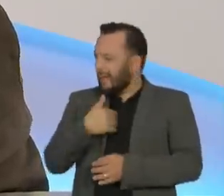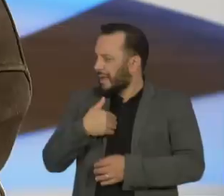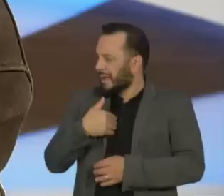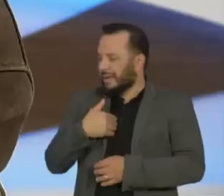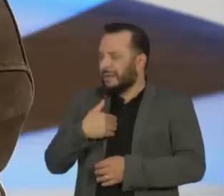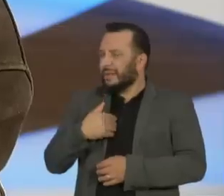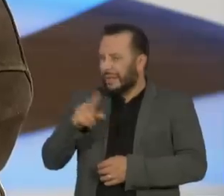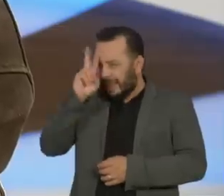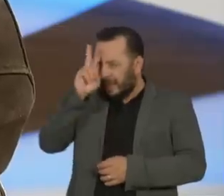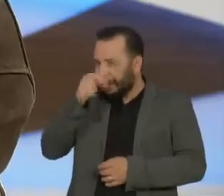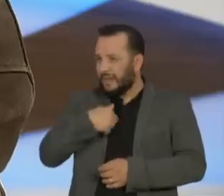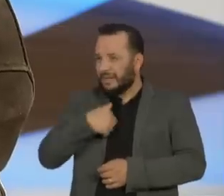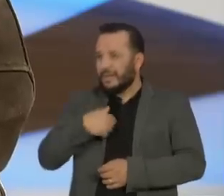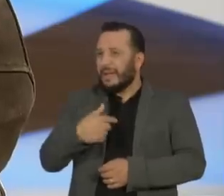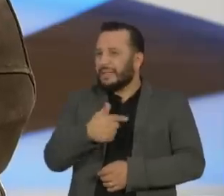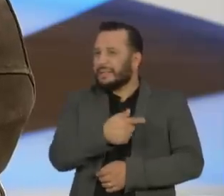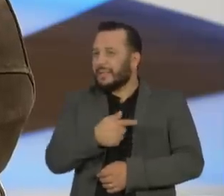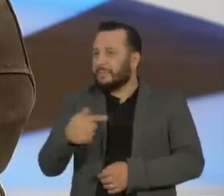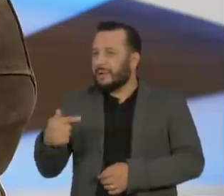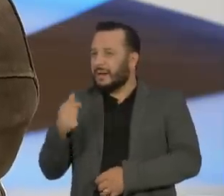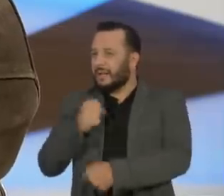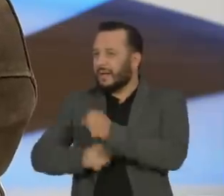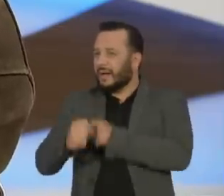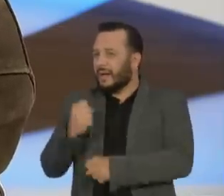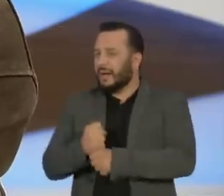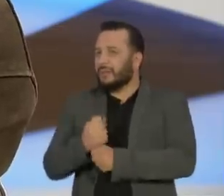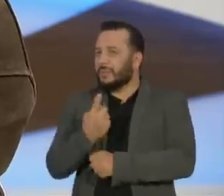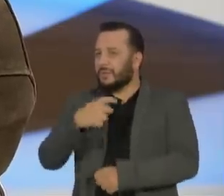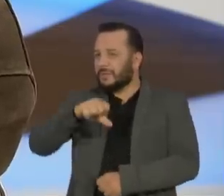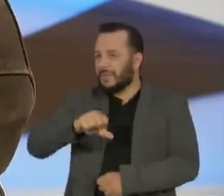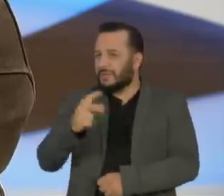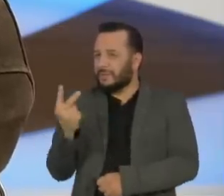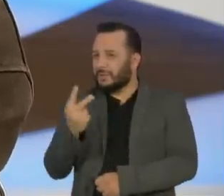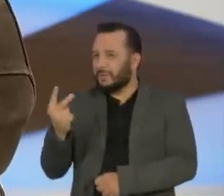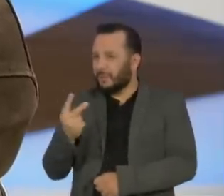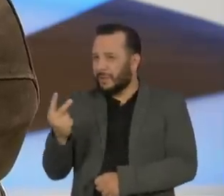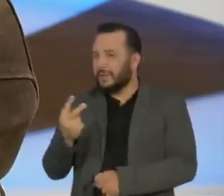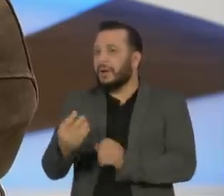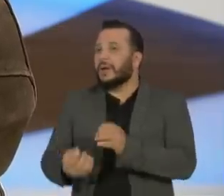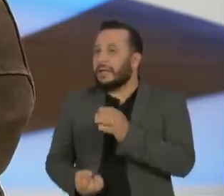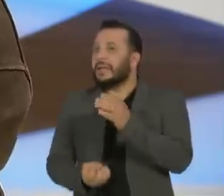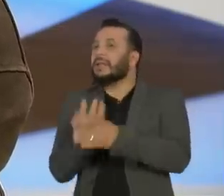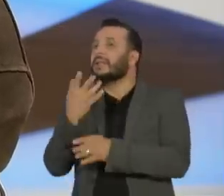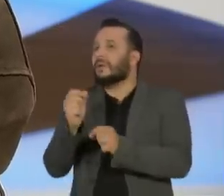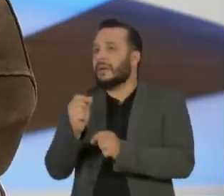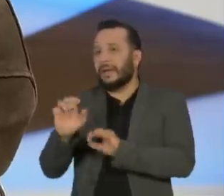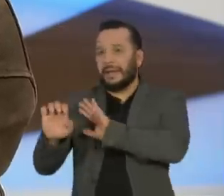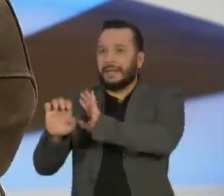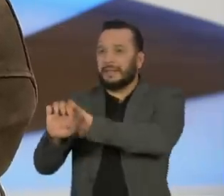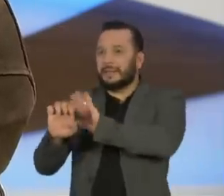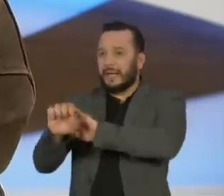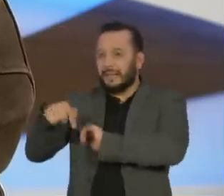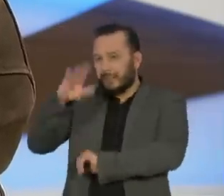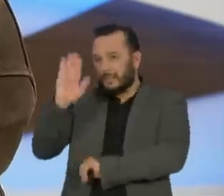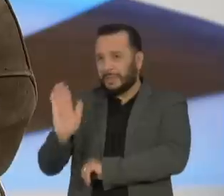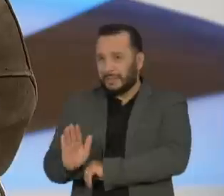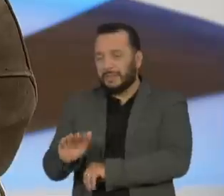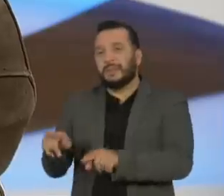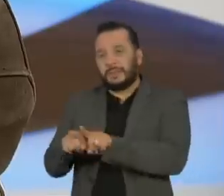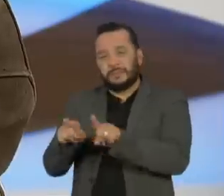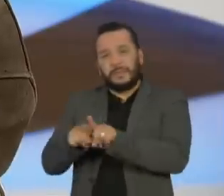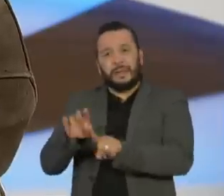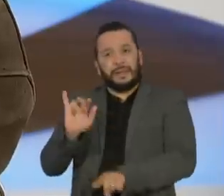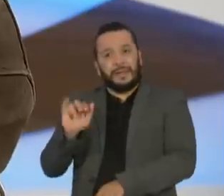a Semana de 22, ela marca o nascimento de duas vertentes, que é a esquerda brasileira e o próprio integralismo,